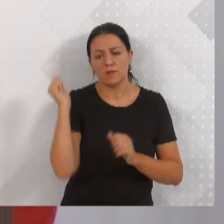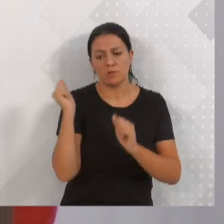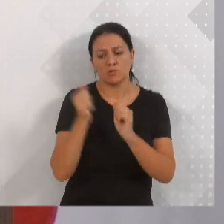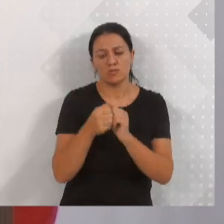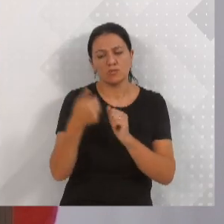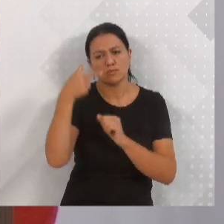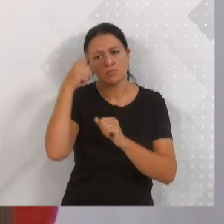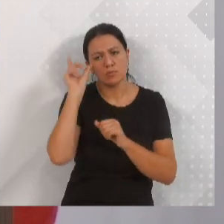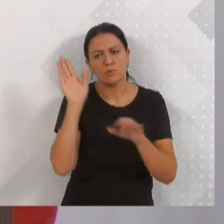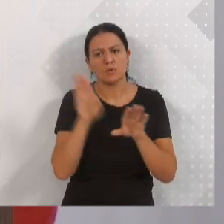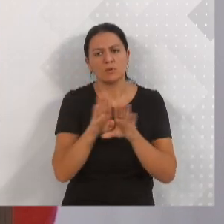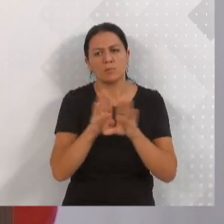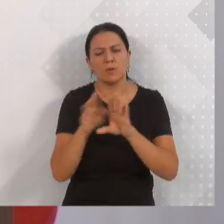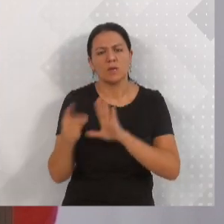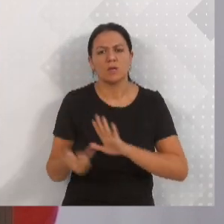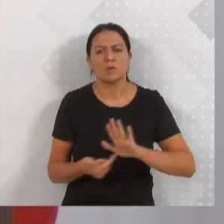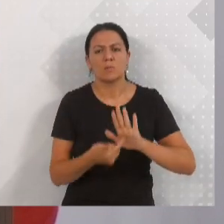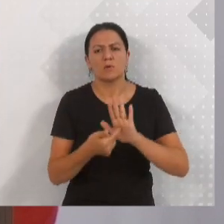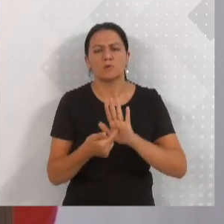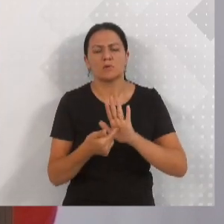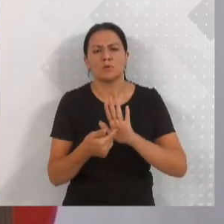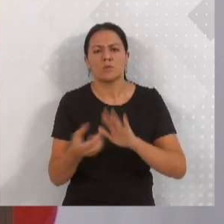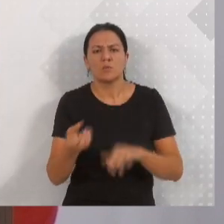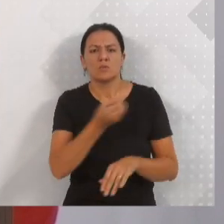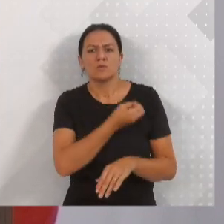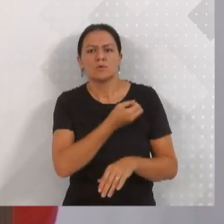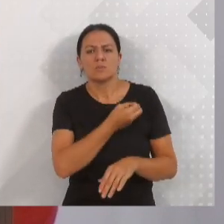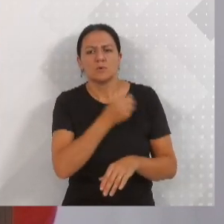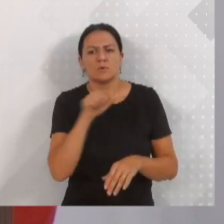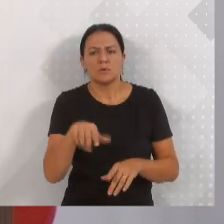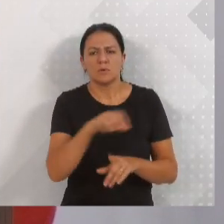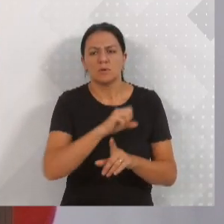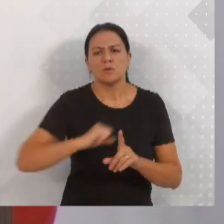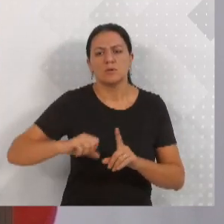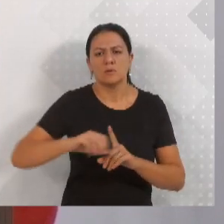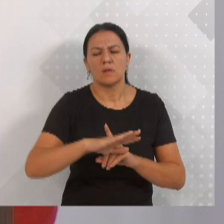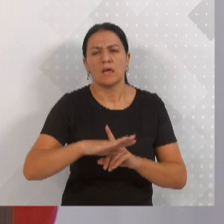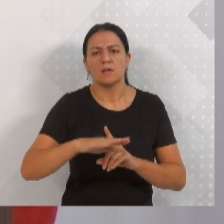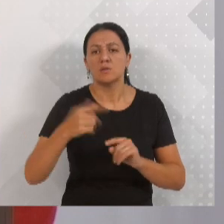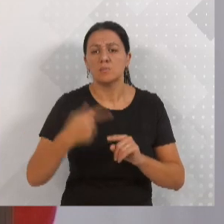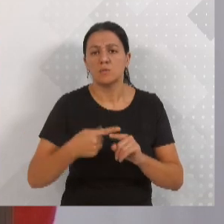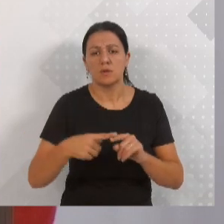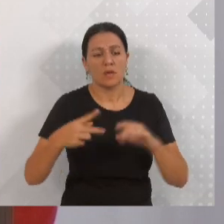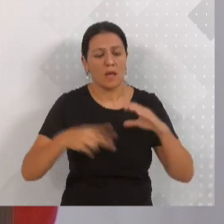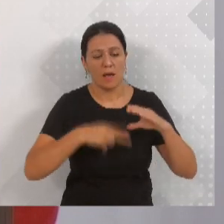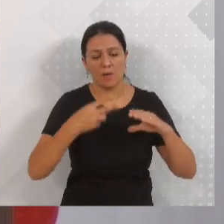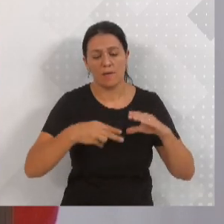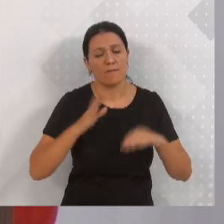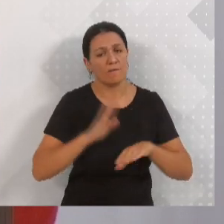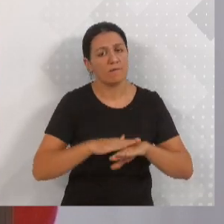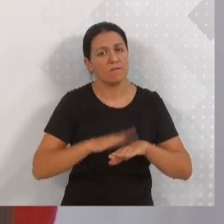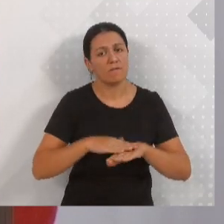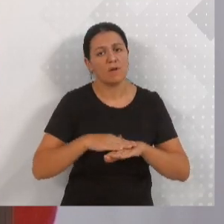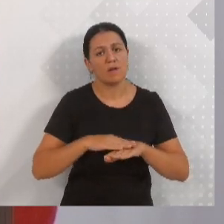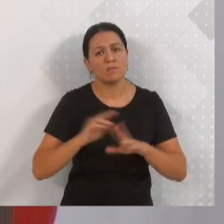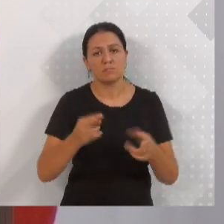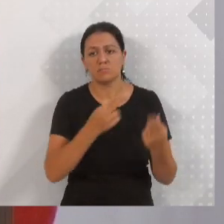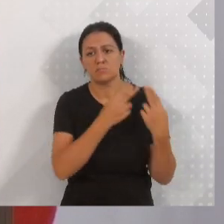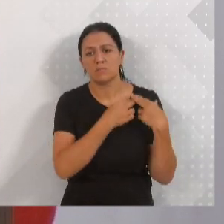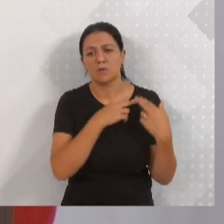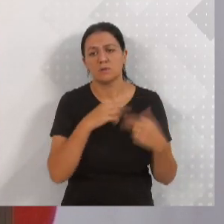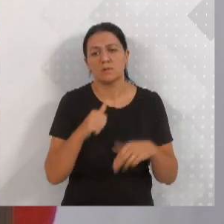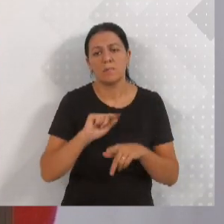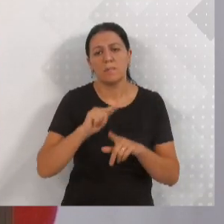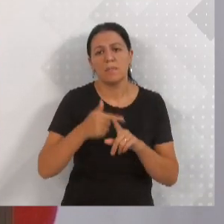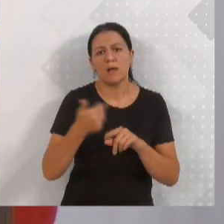números, mostrou para a sociedade que o Executivo de Blumenau vem fazendo o seu papel, o vereador Beltrame, mais de 10 milhões